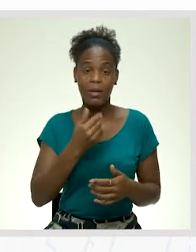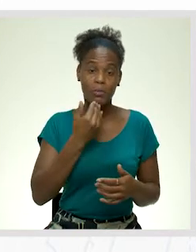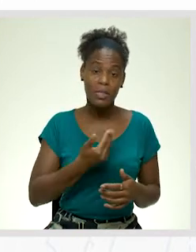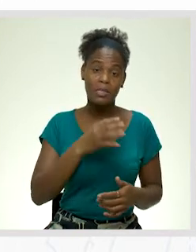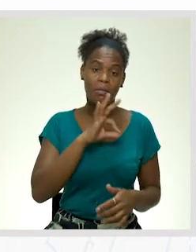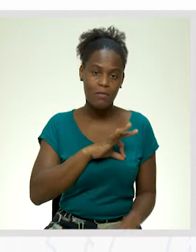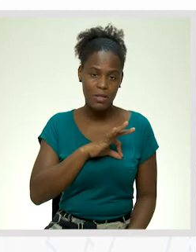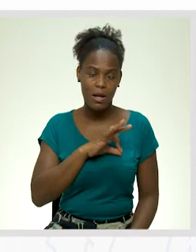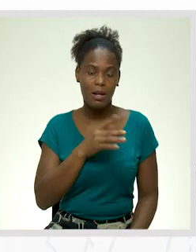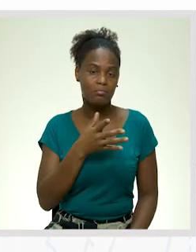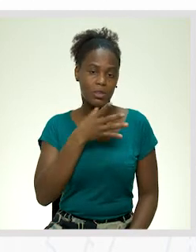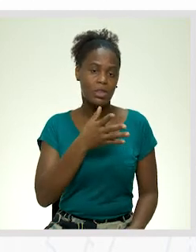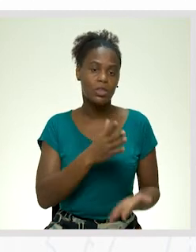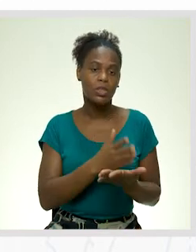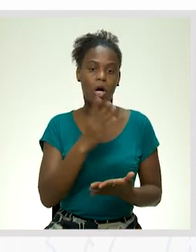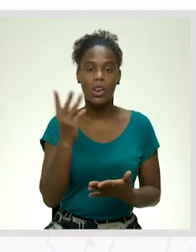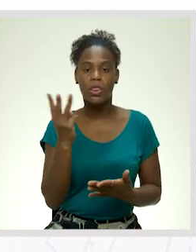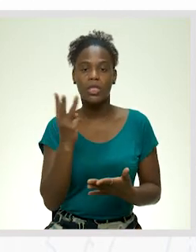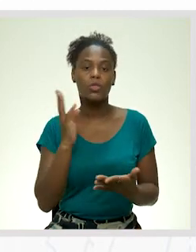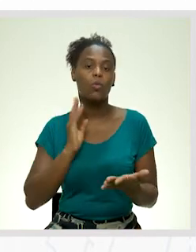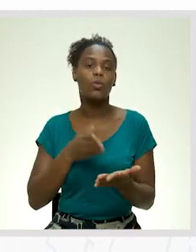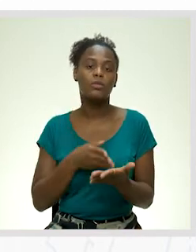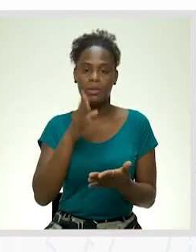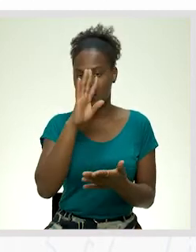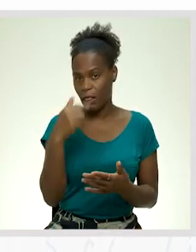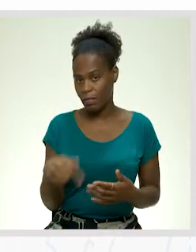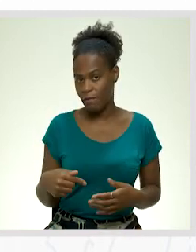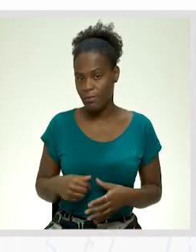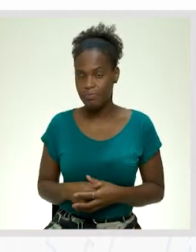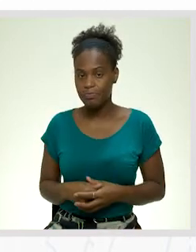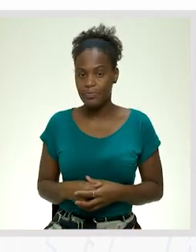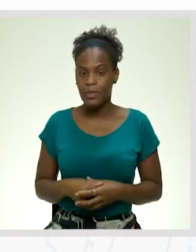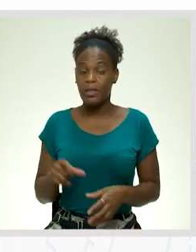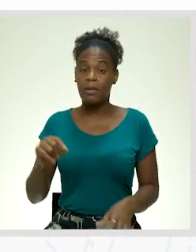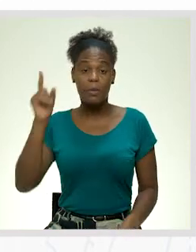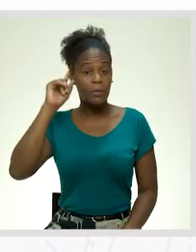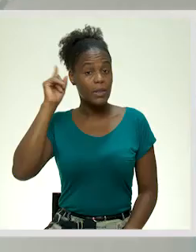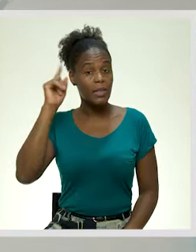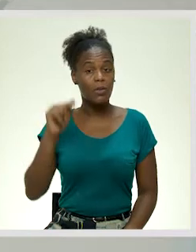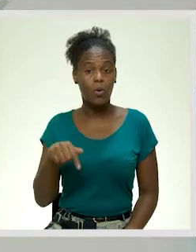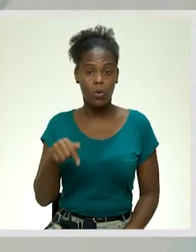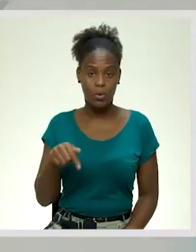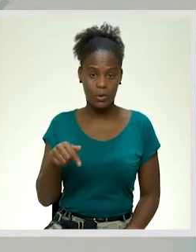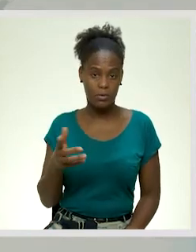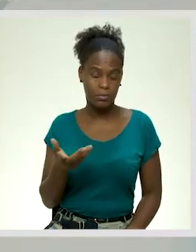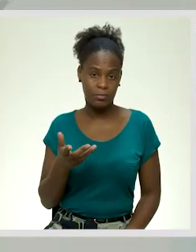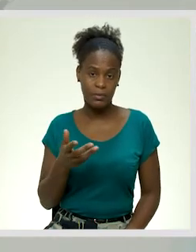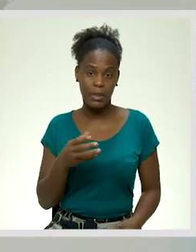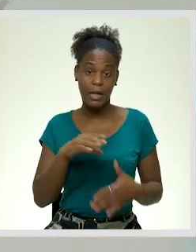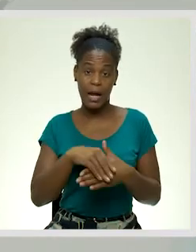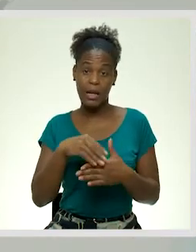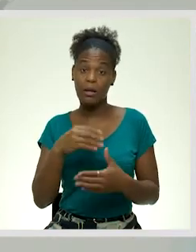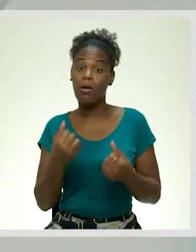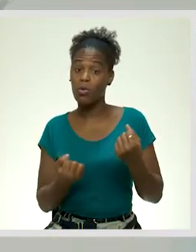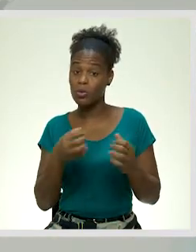profissional, coloque só as três últimas, se as tiver. Importante também, hoje em dia, a carta de